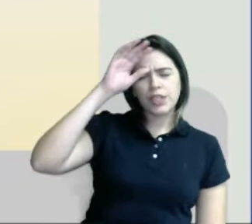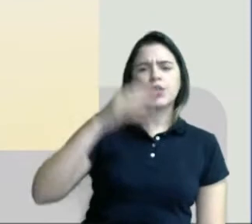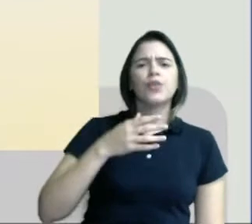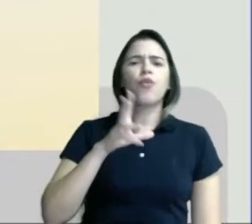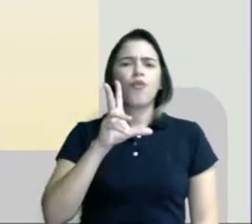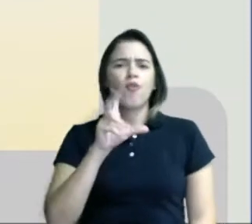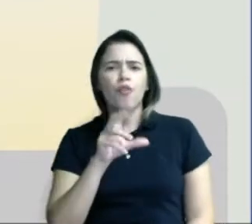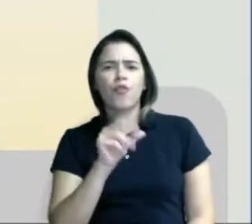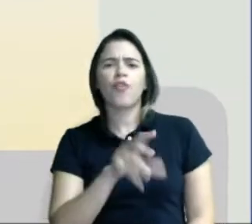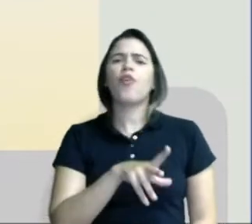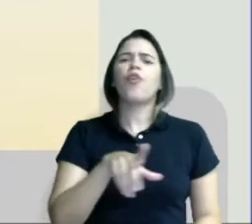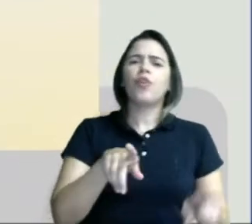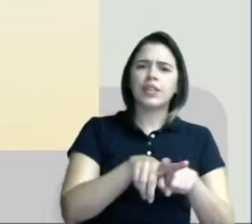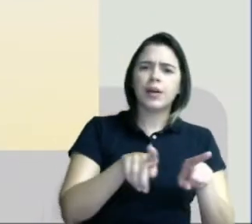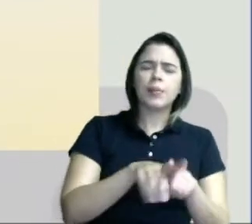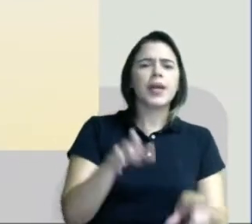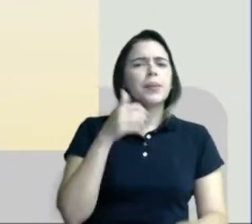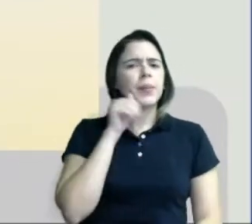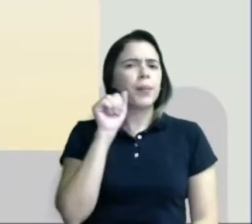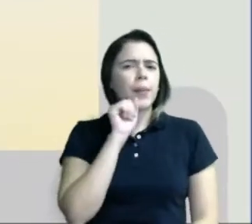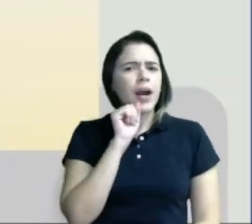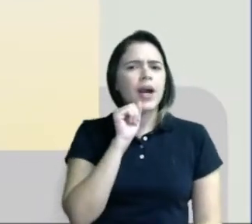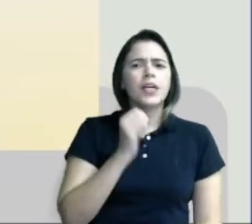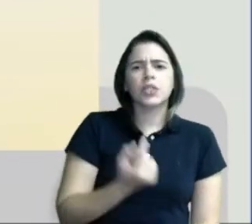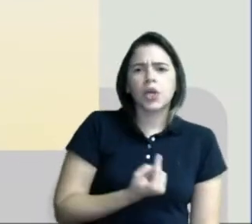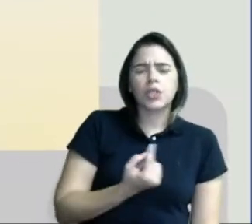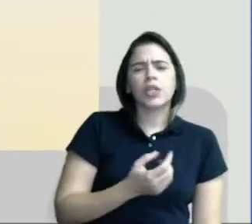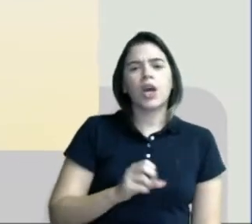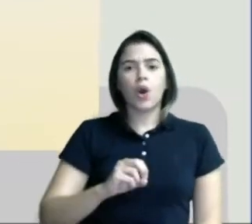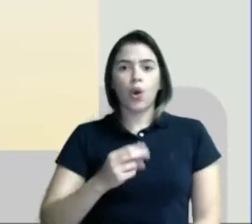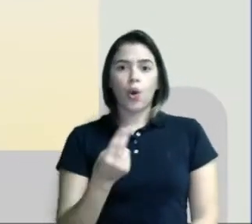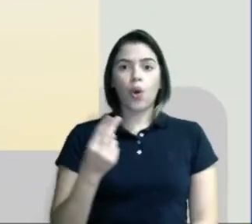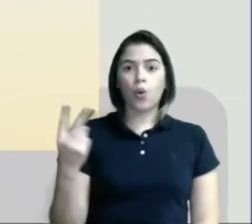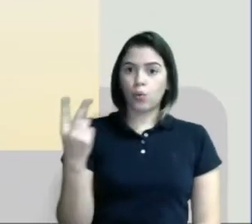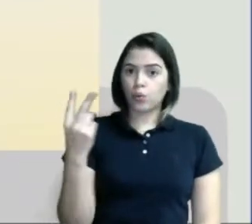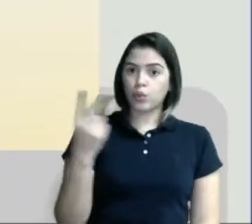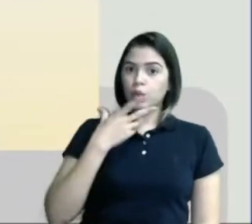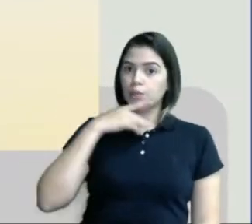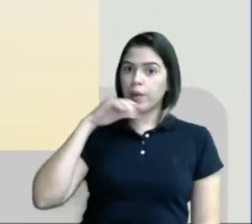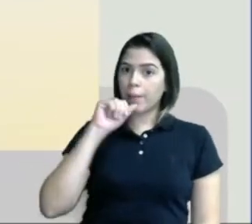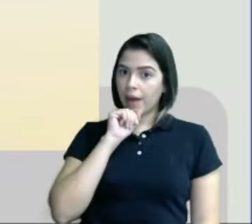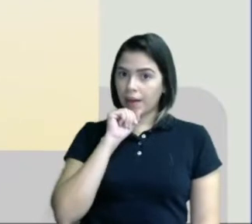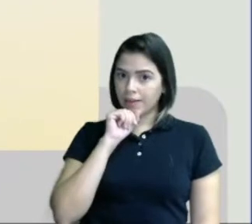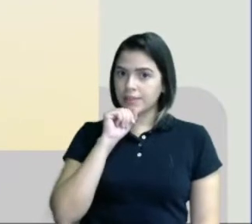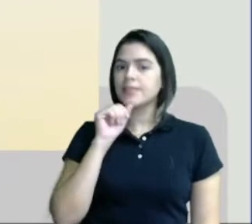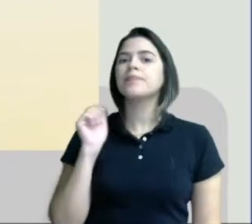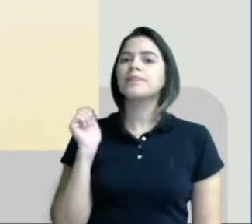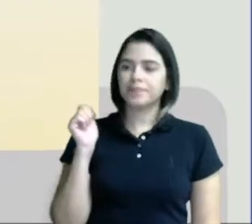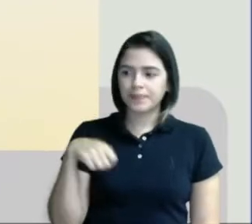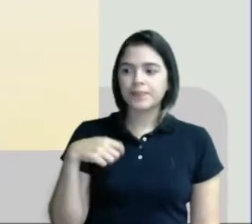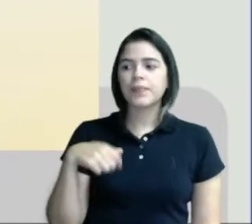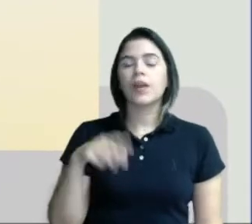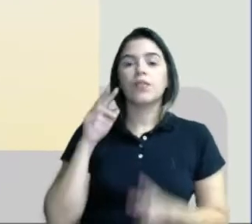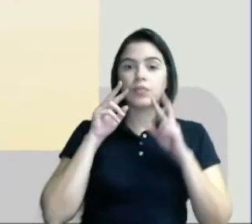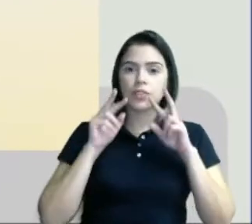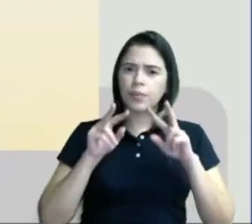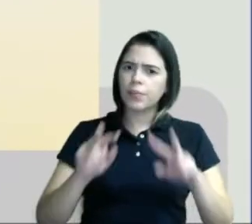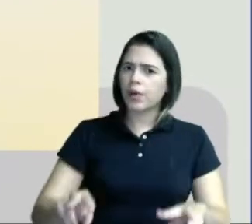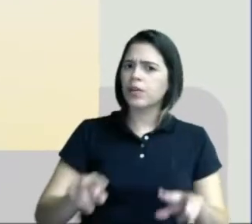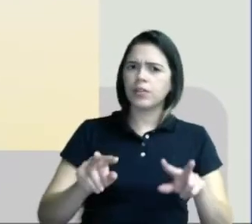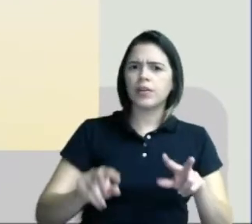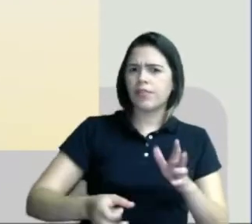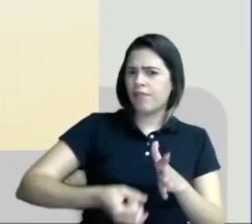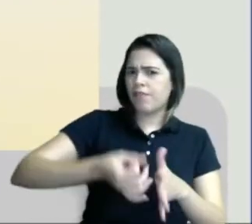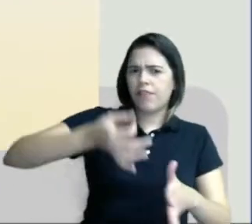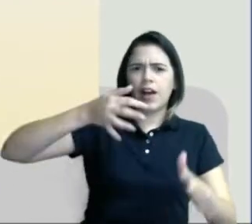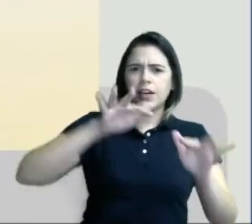mãe, apenas com o pai ou com dois pais do mesmo sexo. Vocês podem ver aqui vários tipos